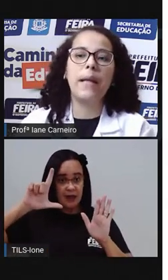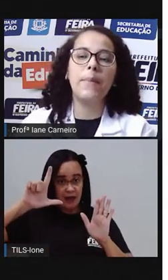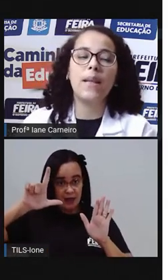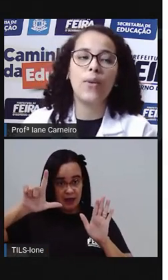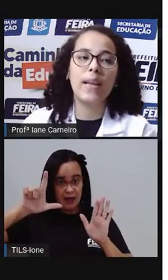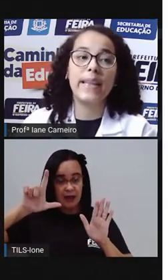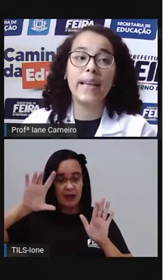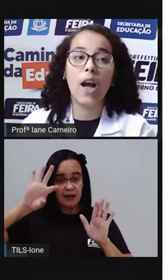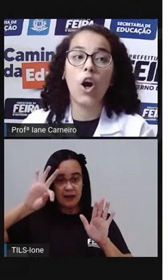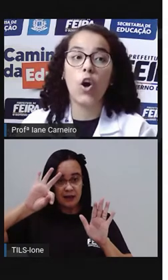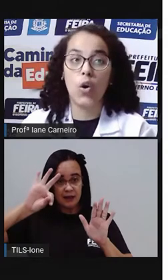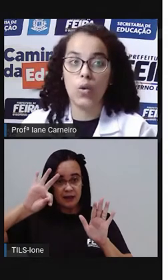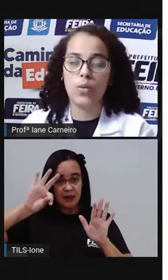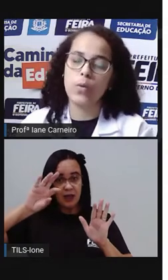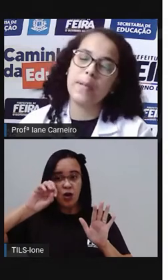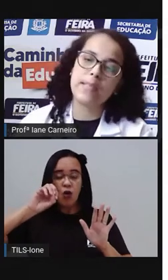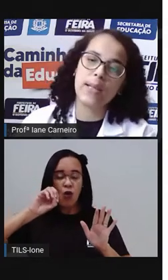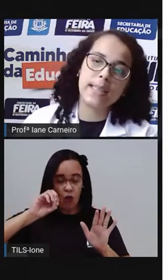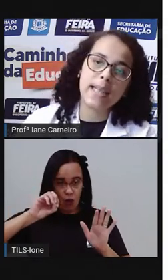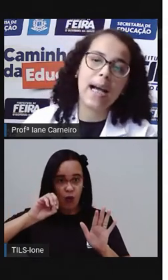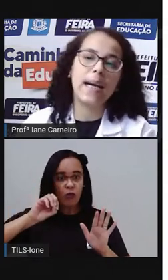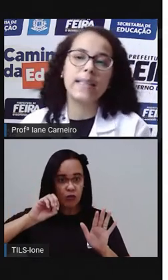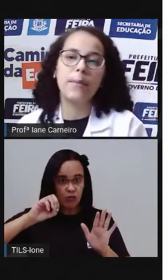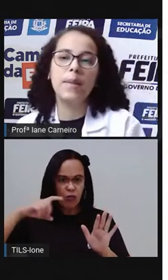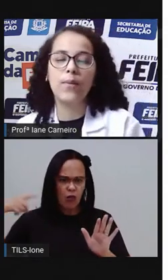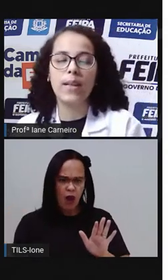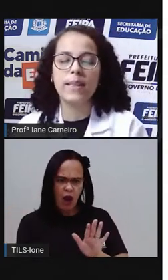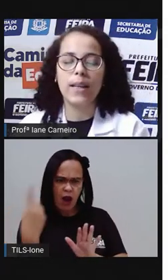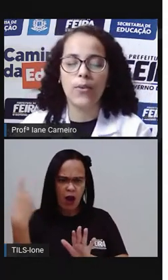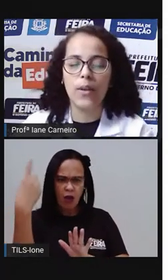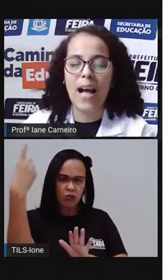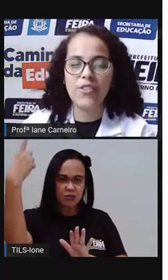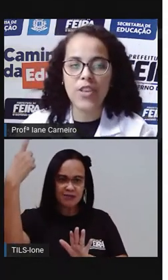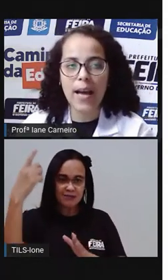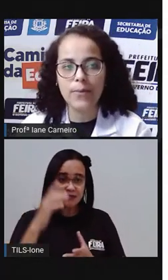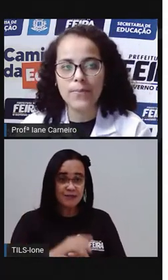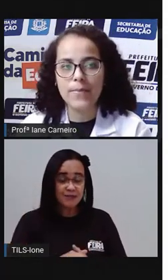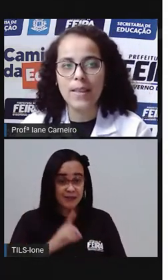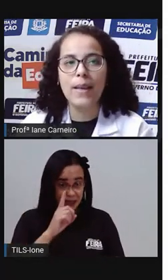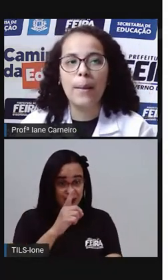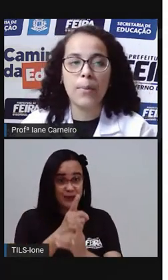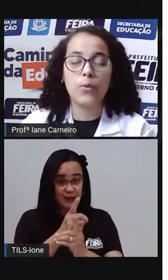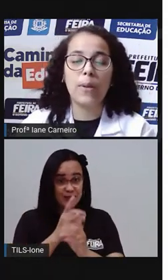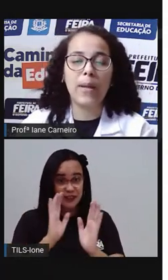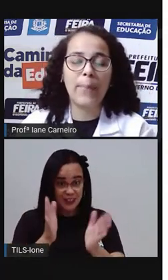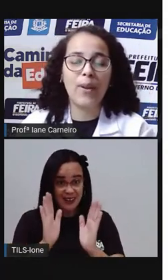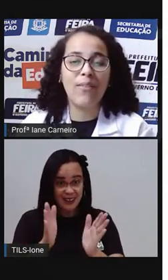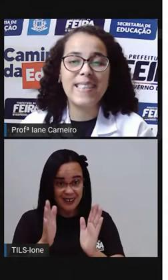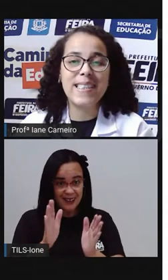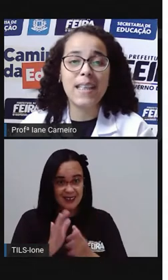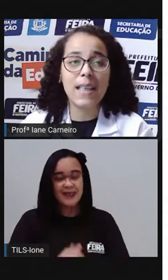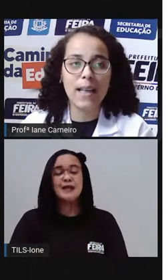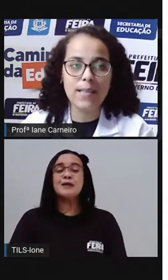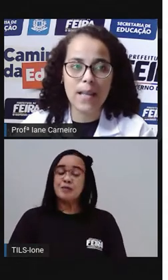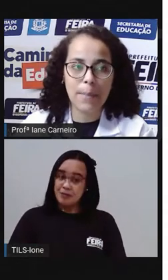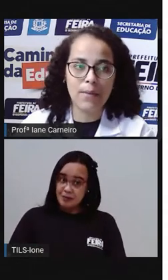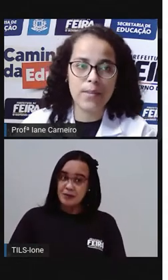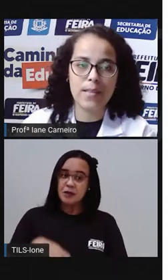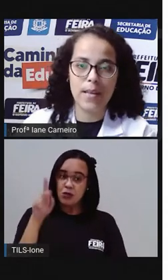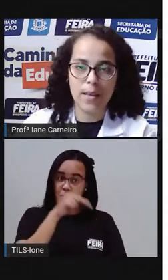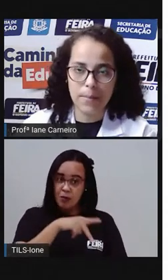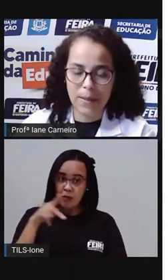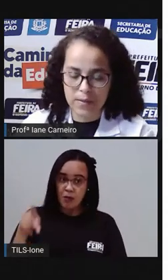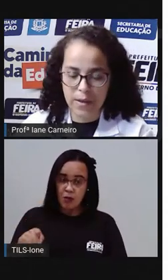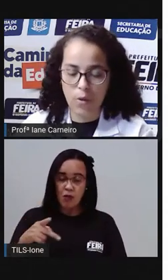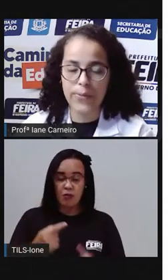Então termina com a letra O. Começa com a letra A e termina com a letra O. Acharam? Pronto. Agora a Pró vai sinalizar para